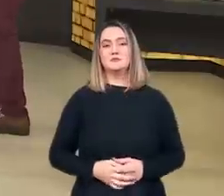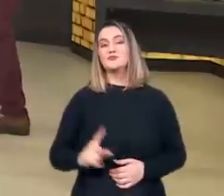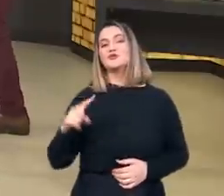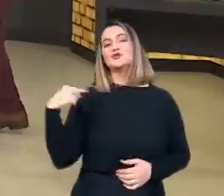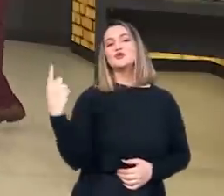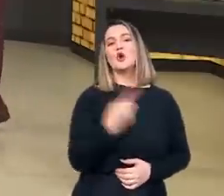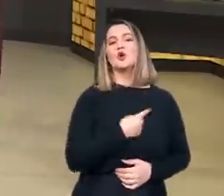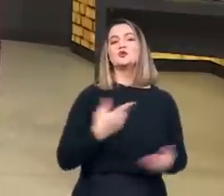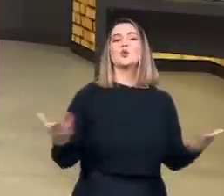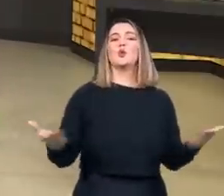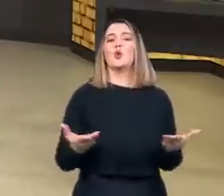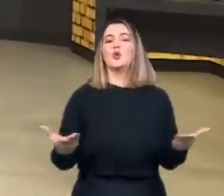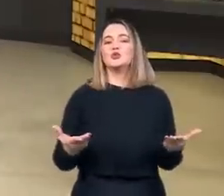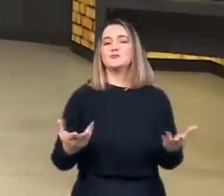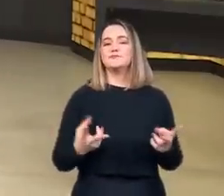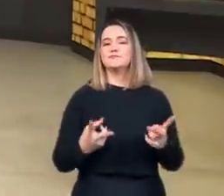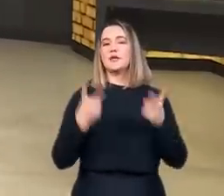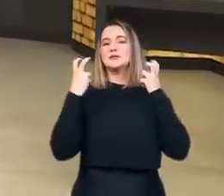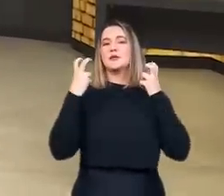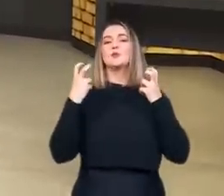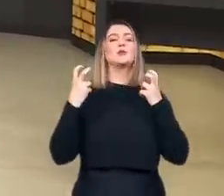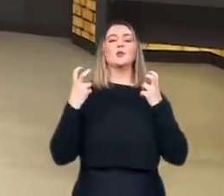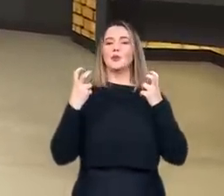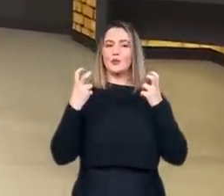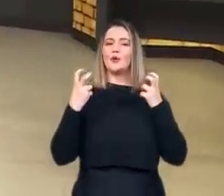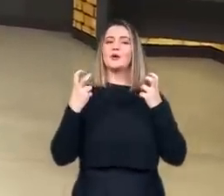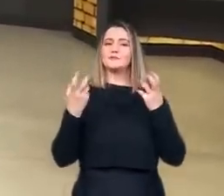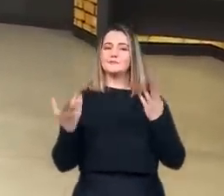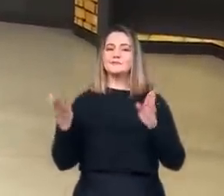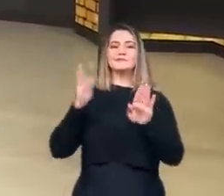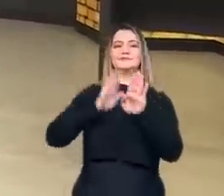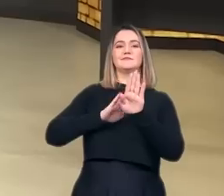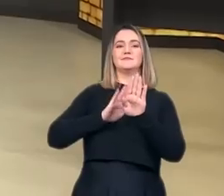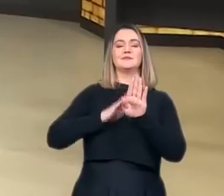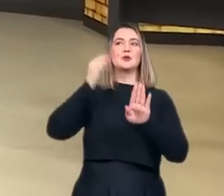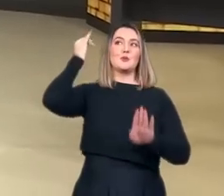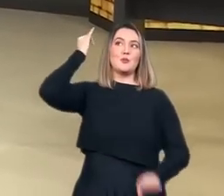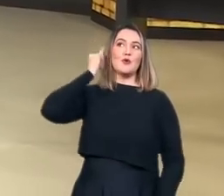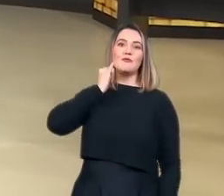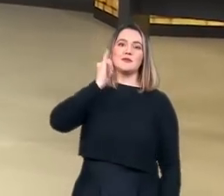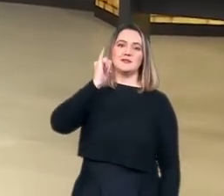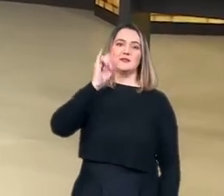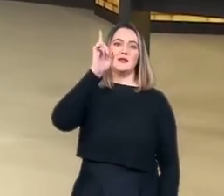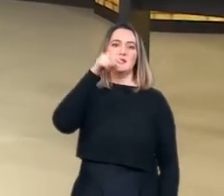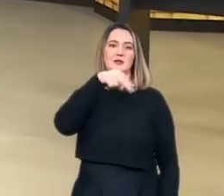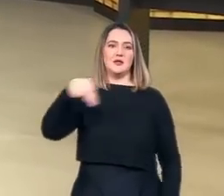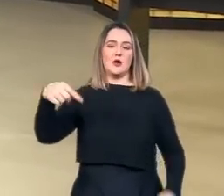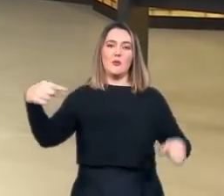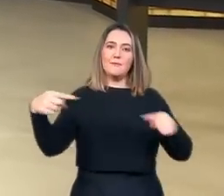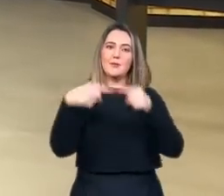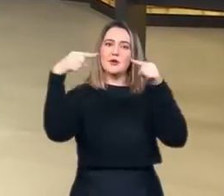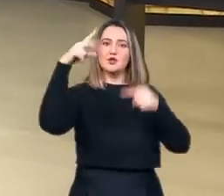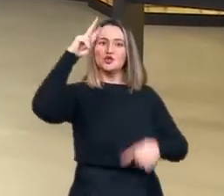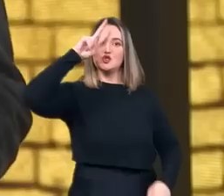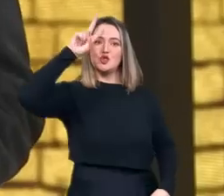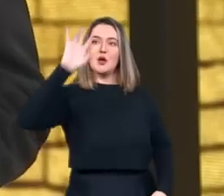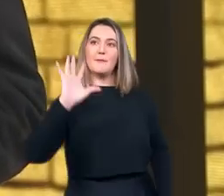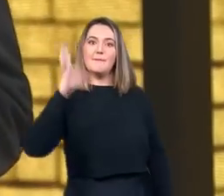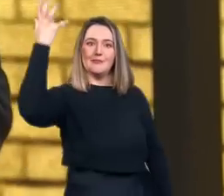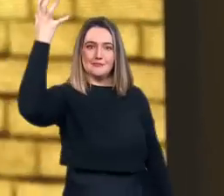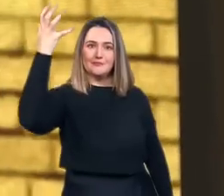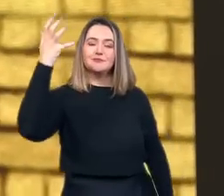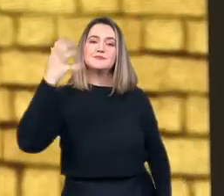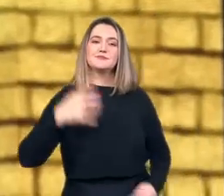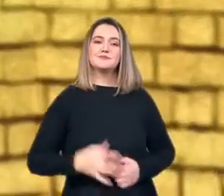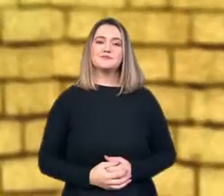E para nós, o significado fica ainda maior quando vemos que tudo isto foi o cumprimento das profecias de Daniel. Pelo que